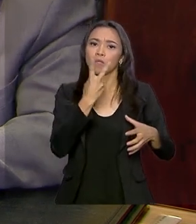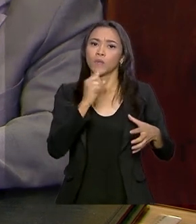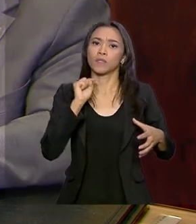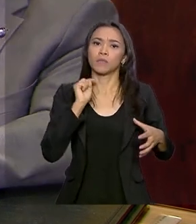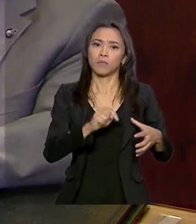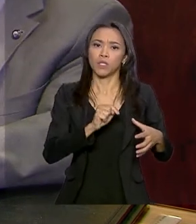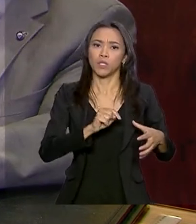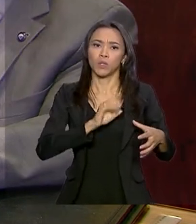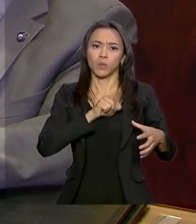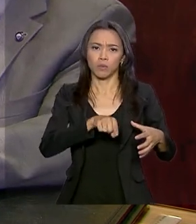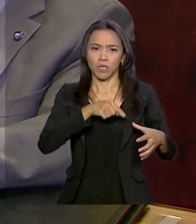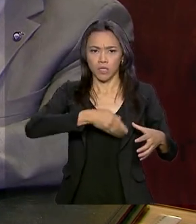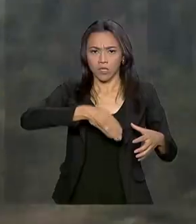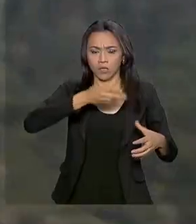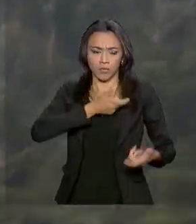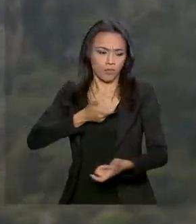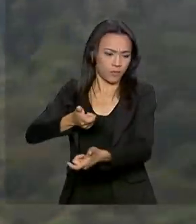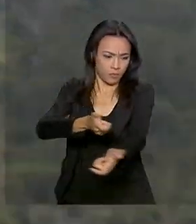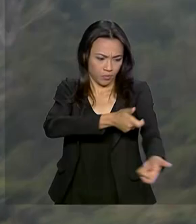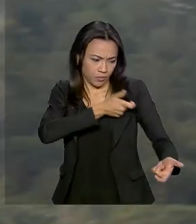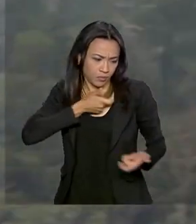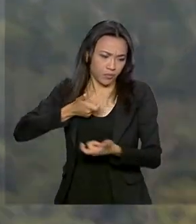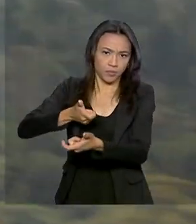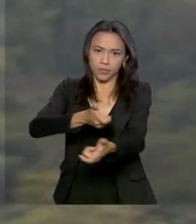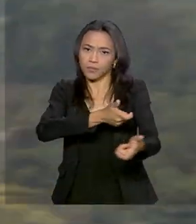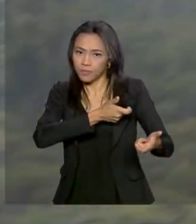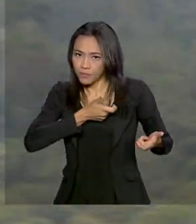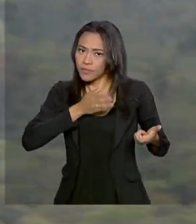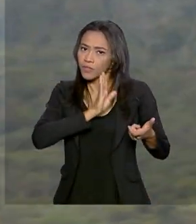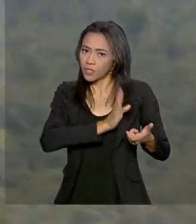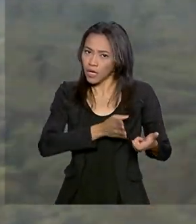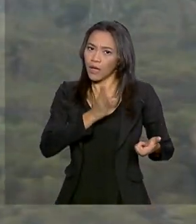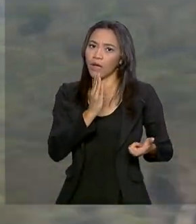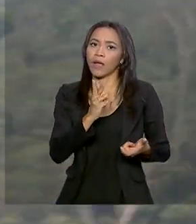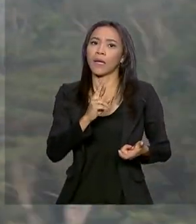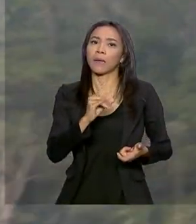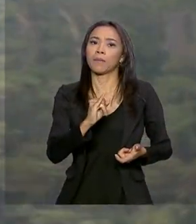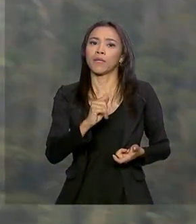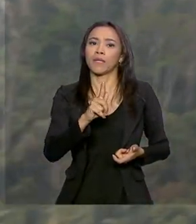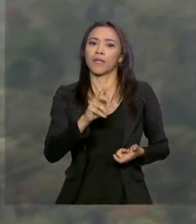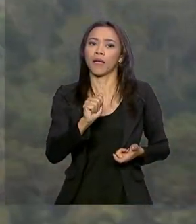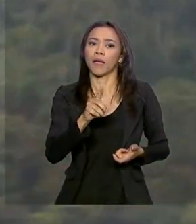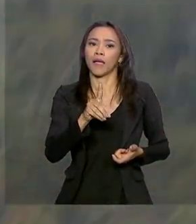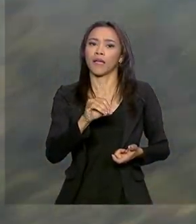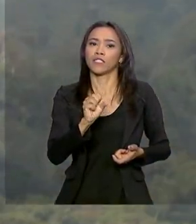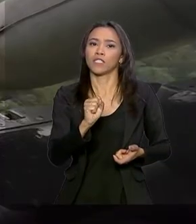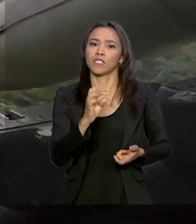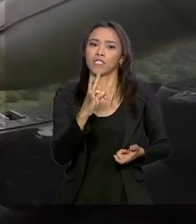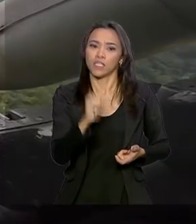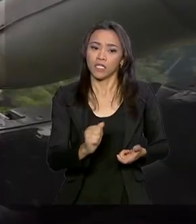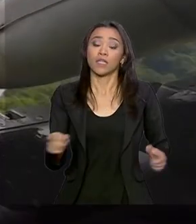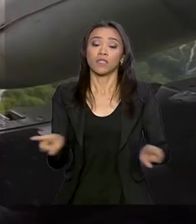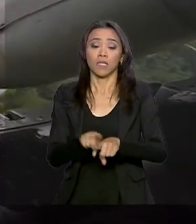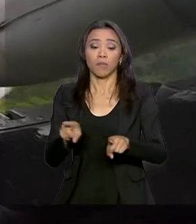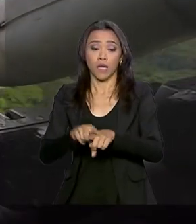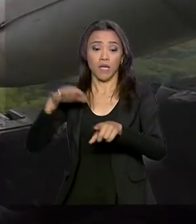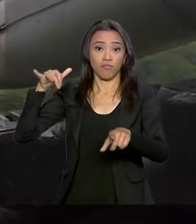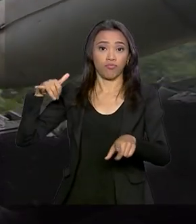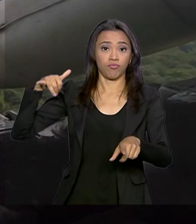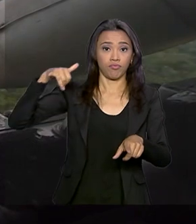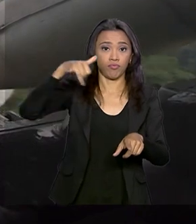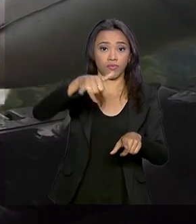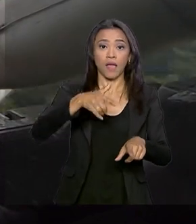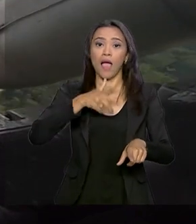mil brigadistas de combate a incêndios. Fizemos aí quase 200 surtidas de aeronave com espalhamento de água